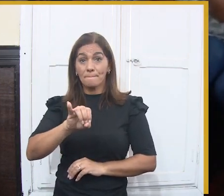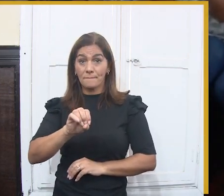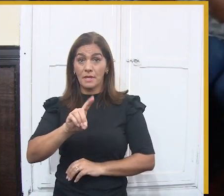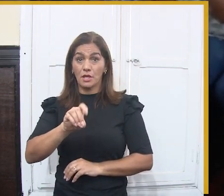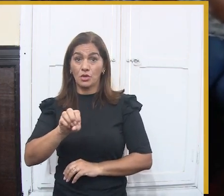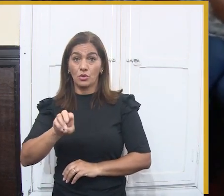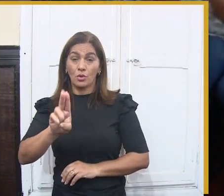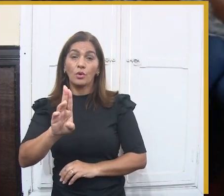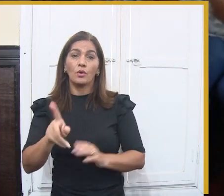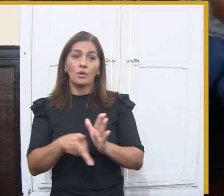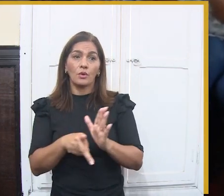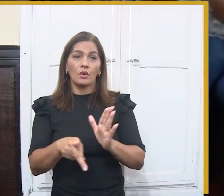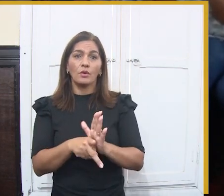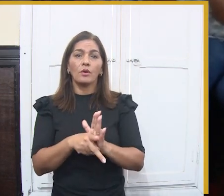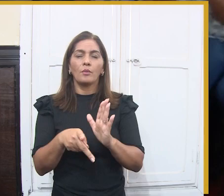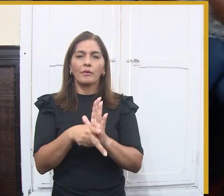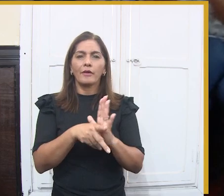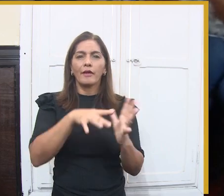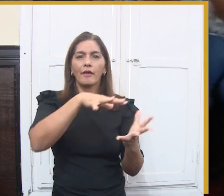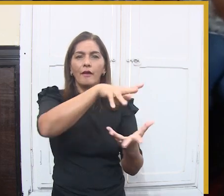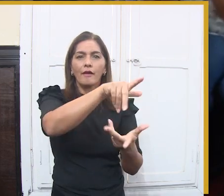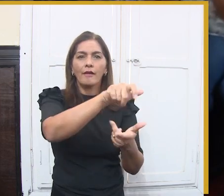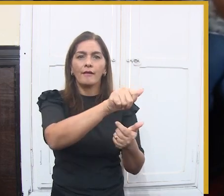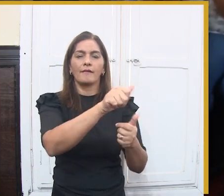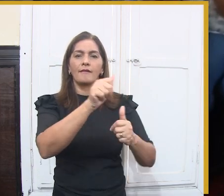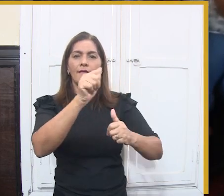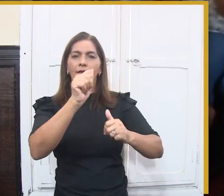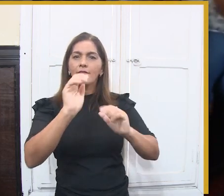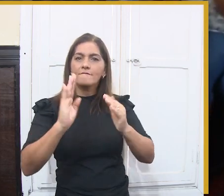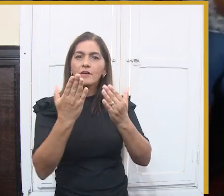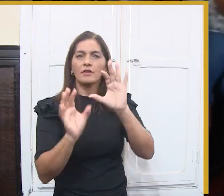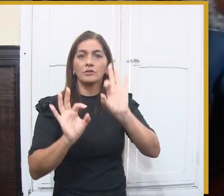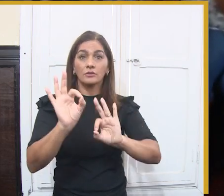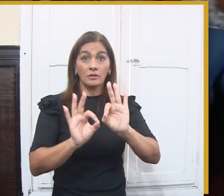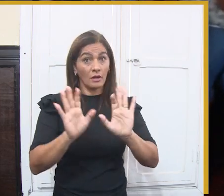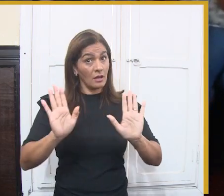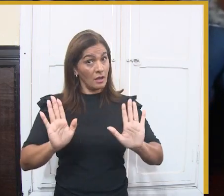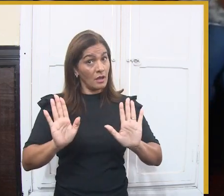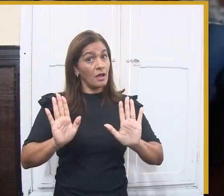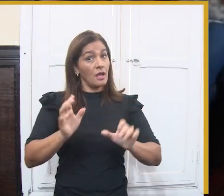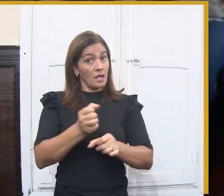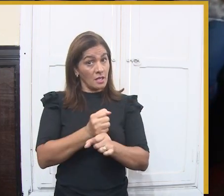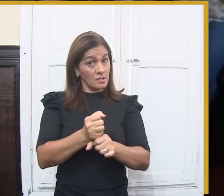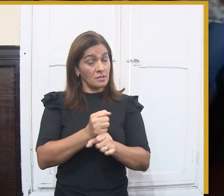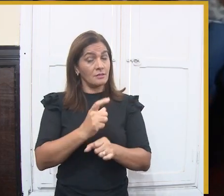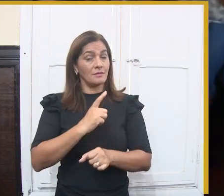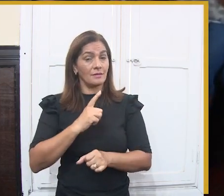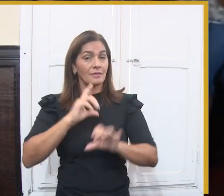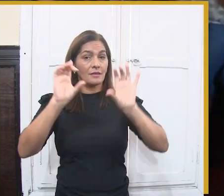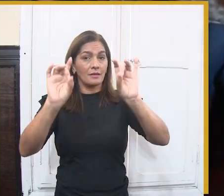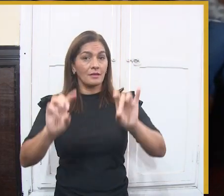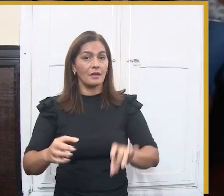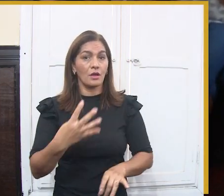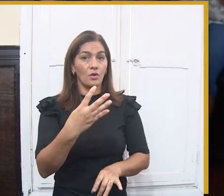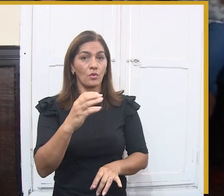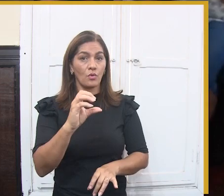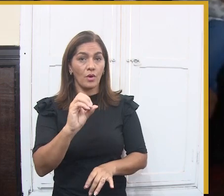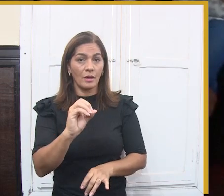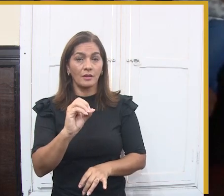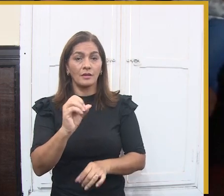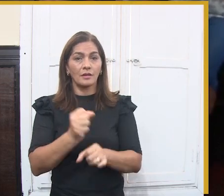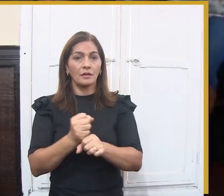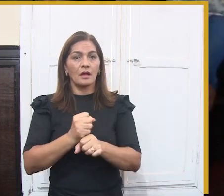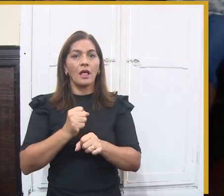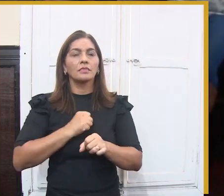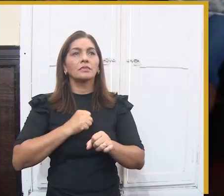como eu já fiz de outras vezes, não deixarei de fazê-lo, um agradecimento específico para a Jopar e o Souto, em nome da Amido e do entretenimento que